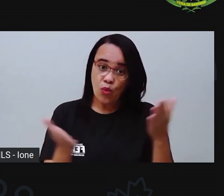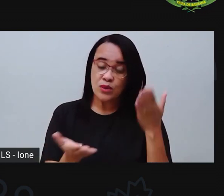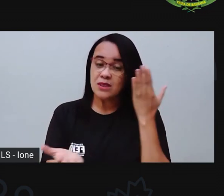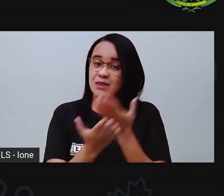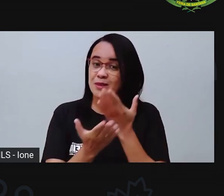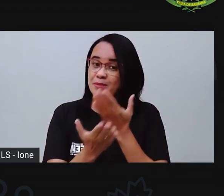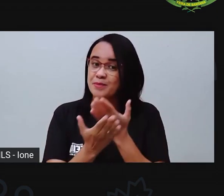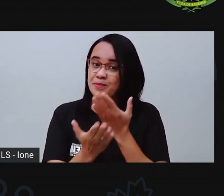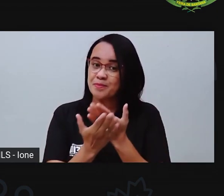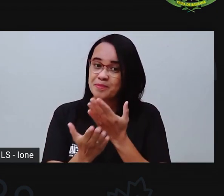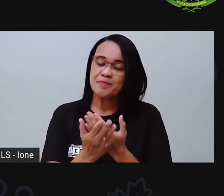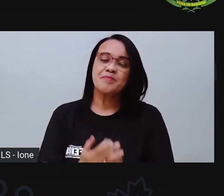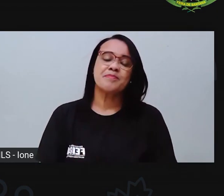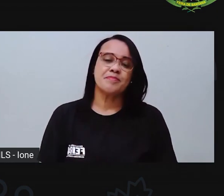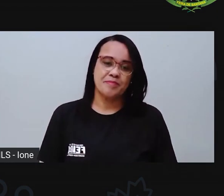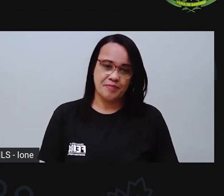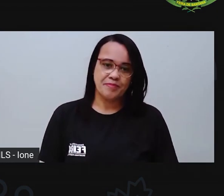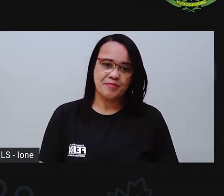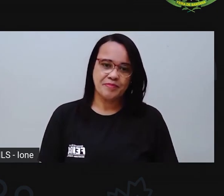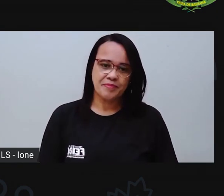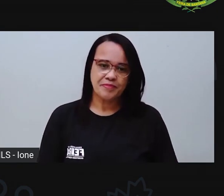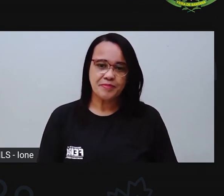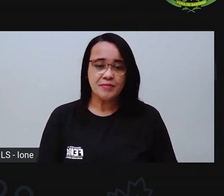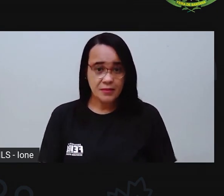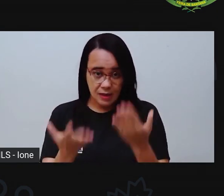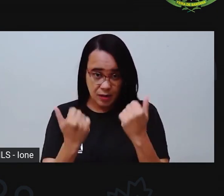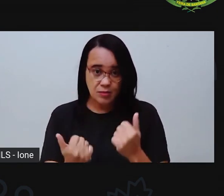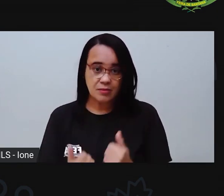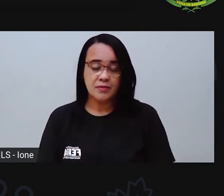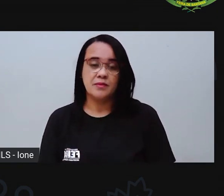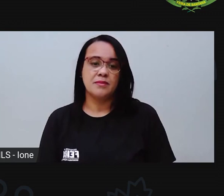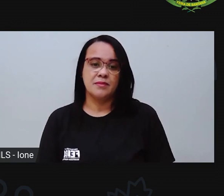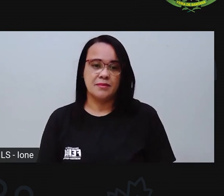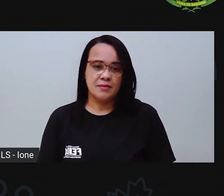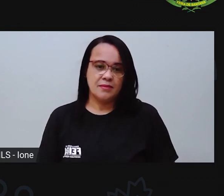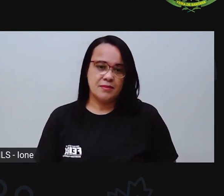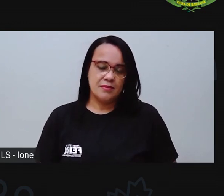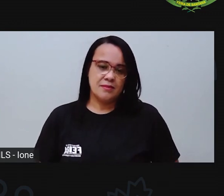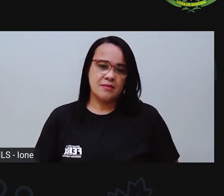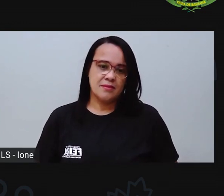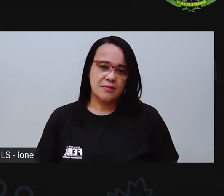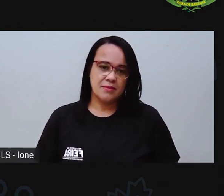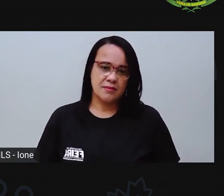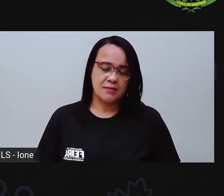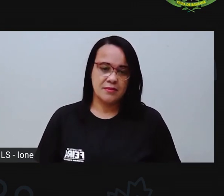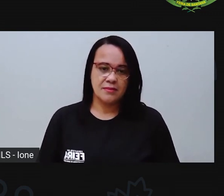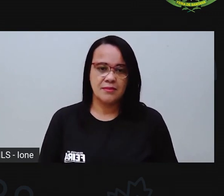hoje. Deixa eu colocar o slide. Vamos lá? lá?